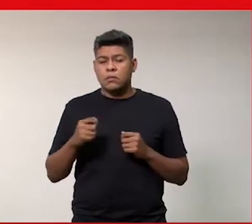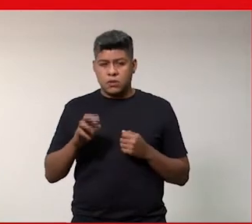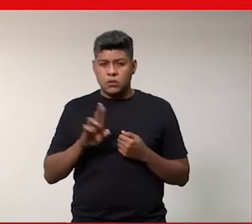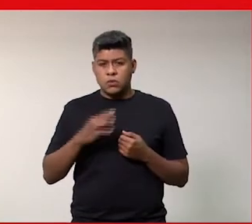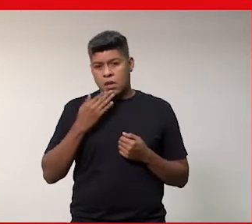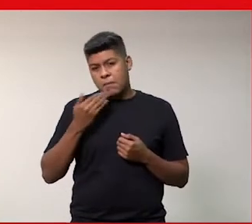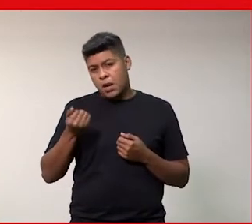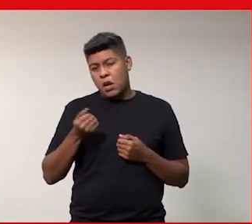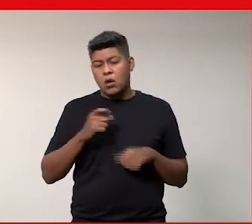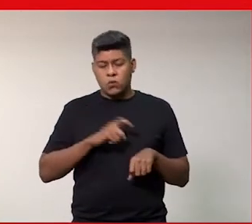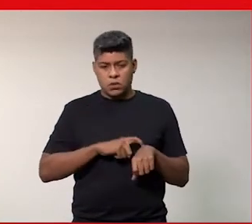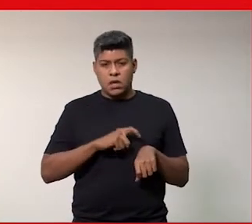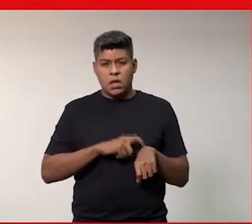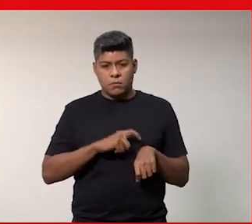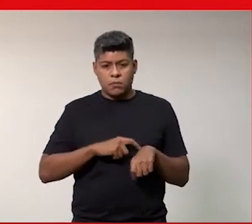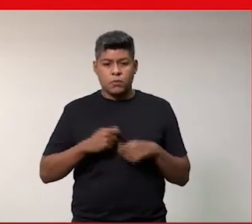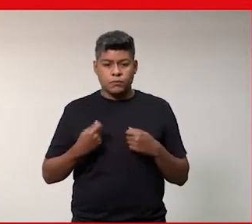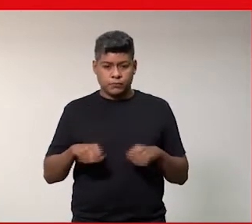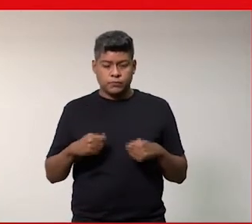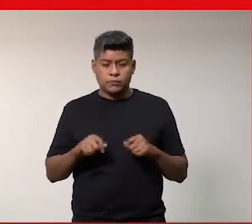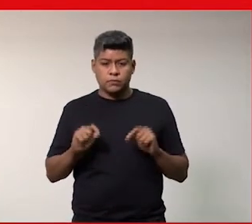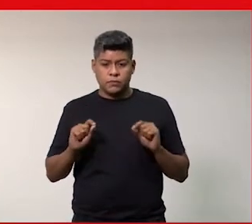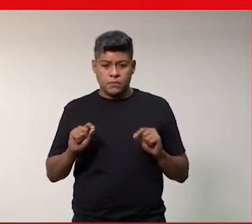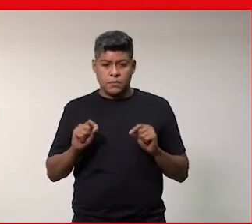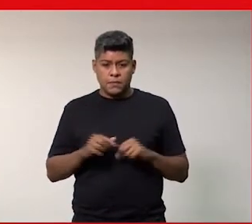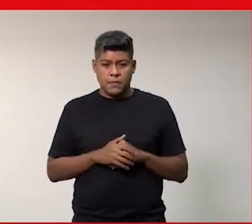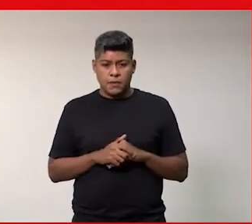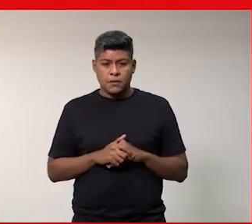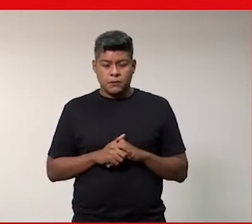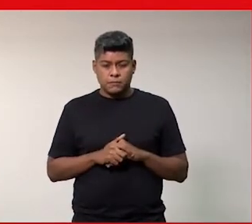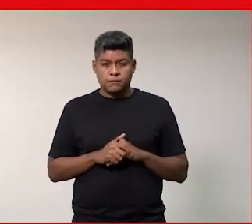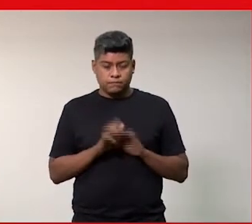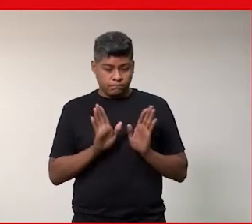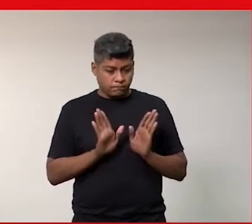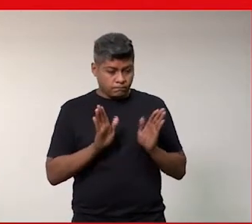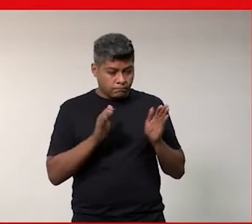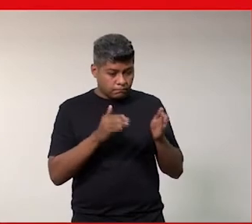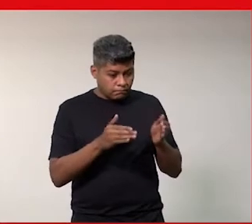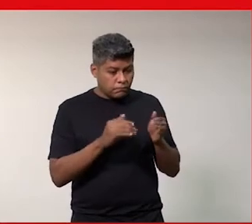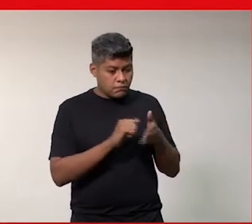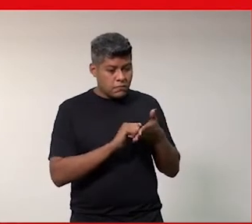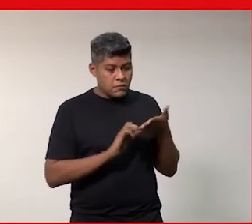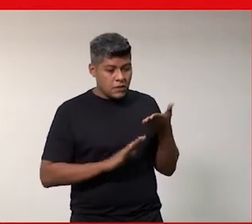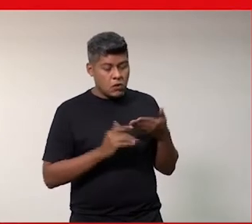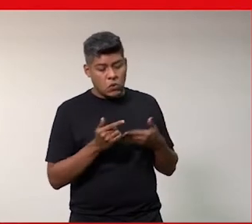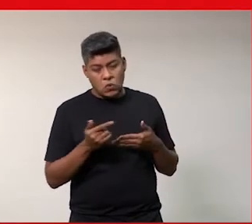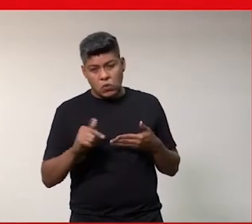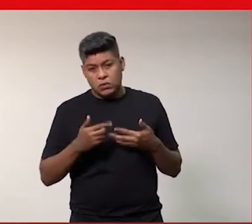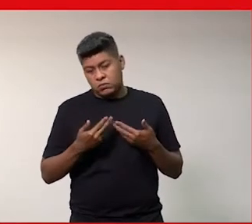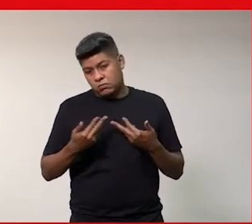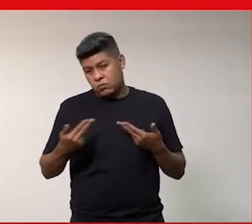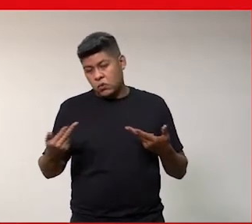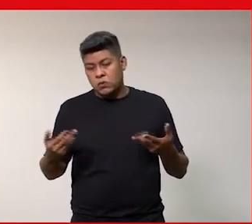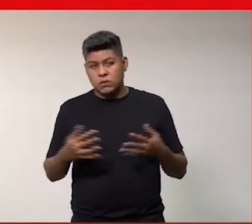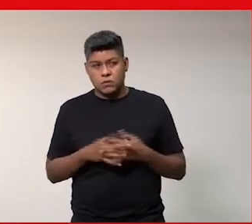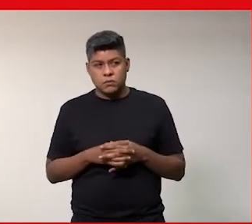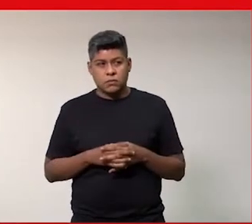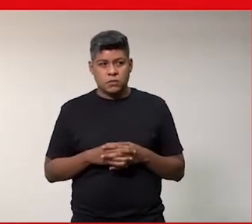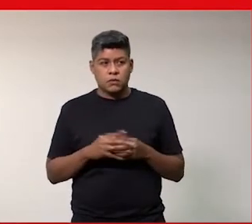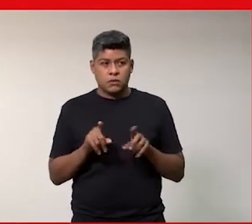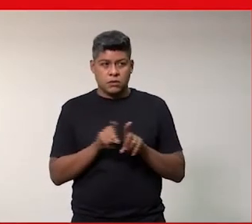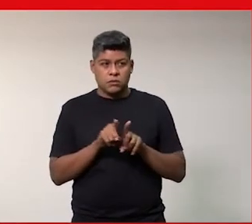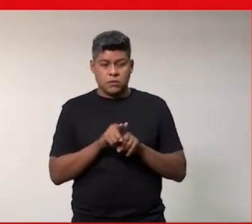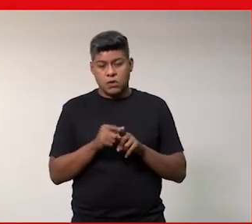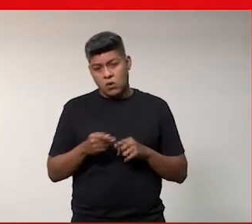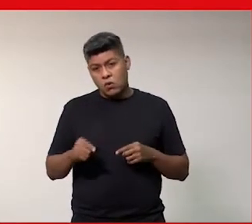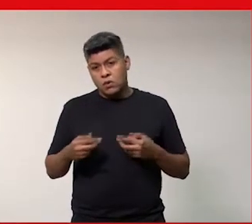melhor o tempo ele tem que delegar mais né e descentralizar algumas atividades e outras séries de questões além disso tem